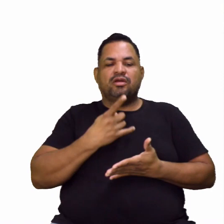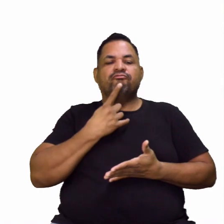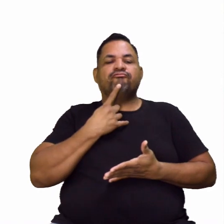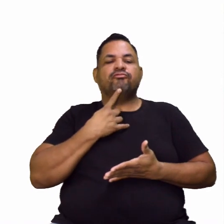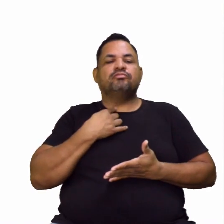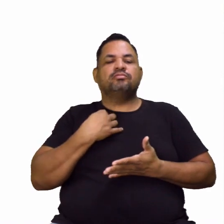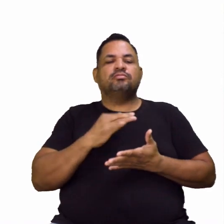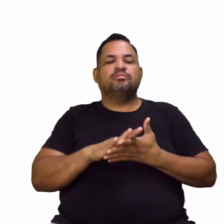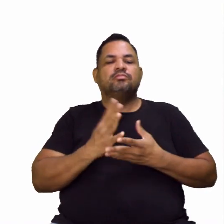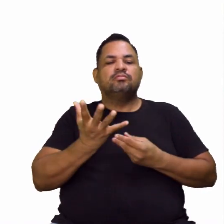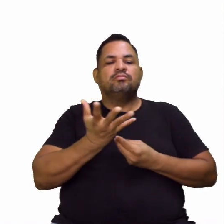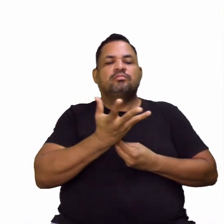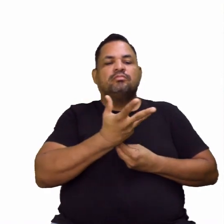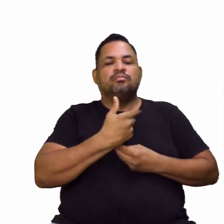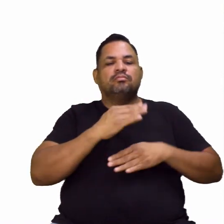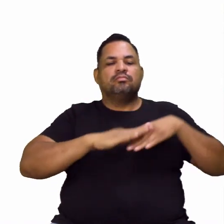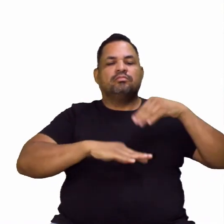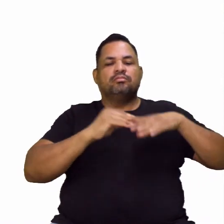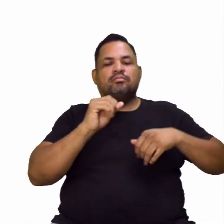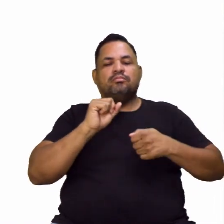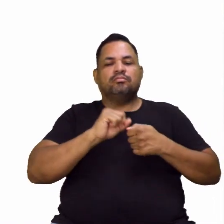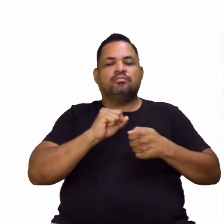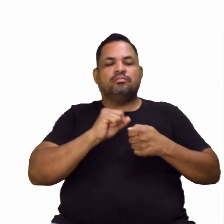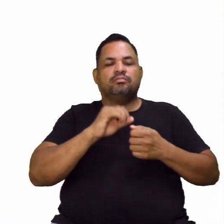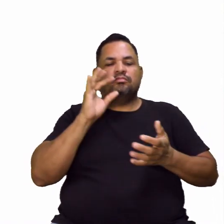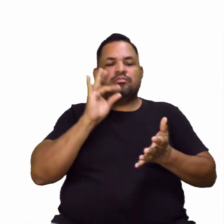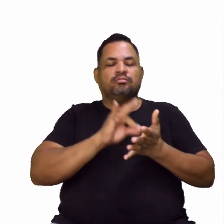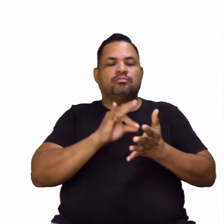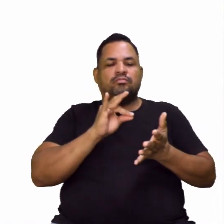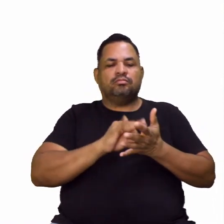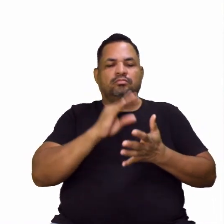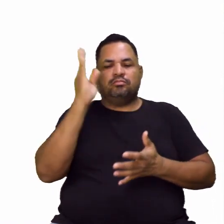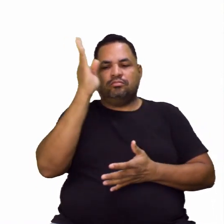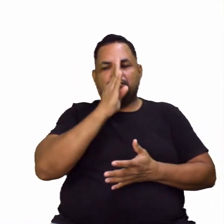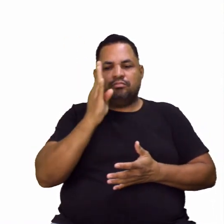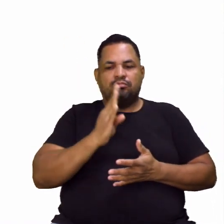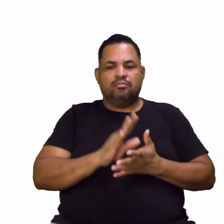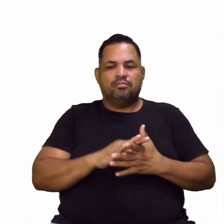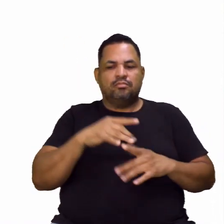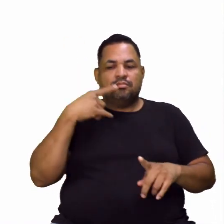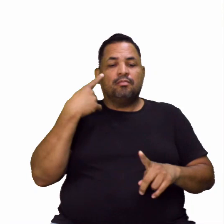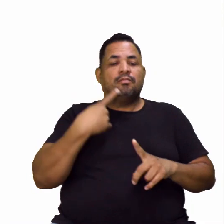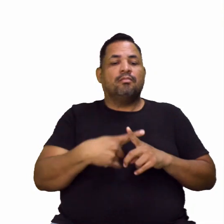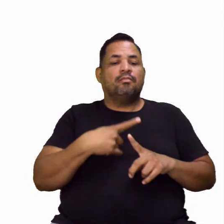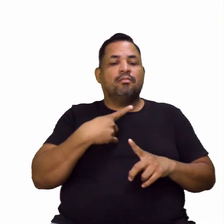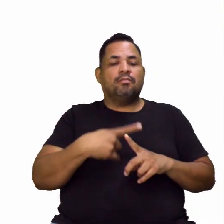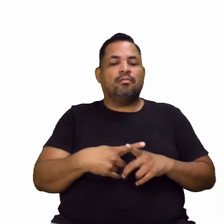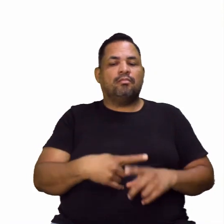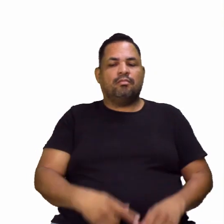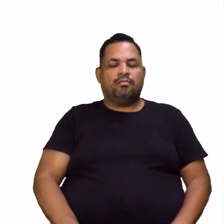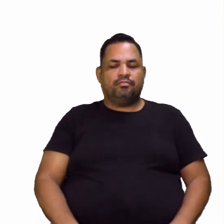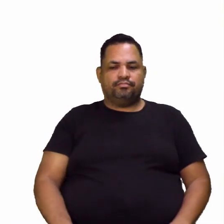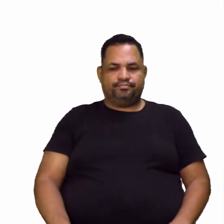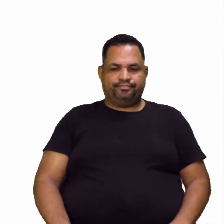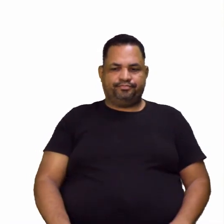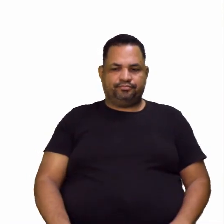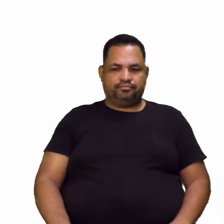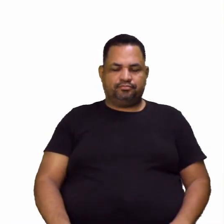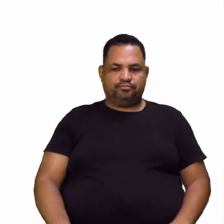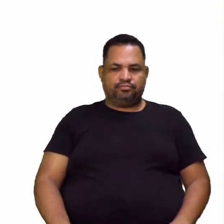da artista de produzir obras verdadeiramente brasileiras. Por quê?